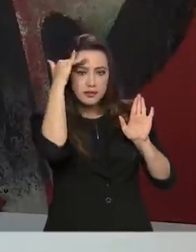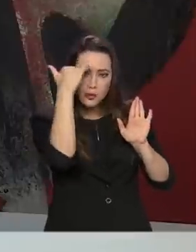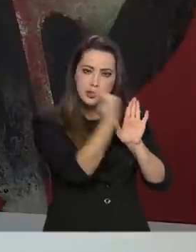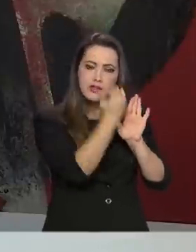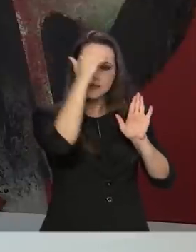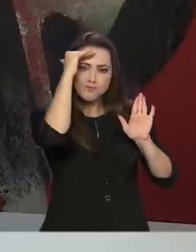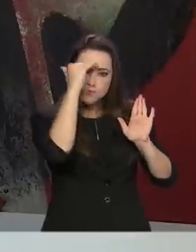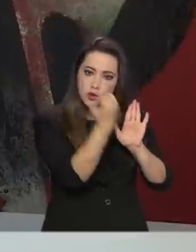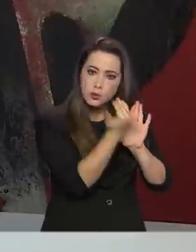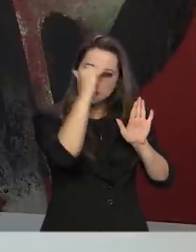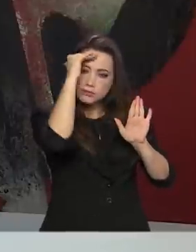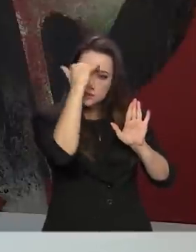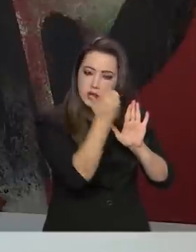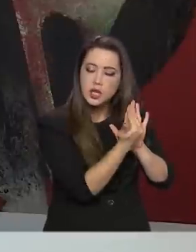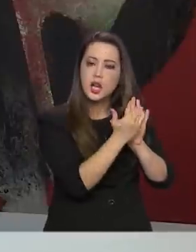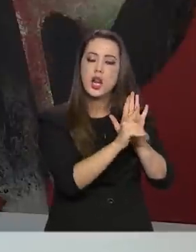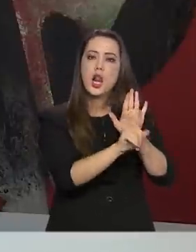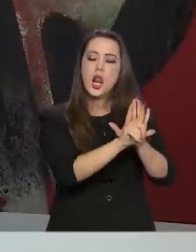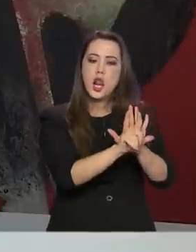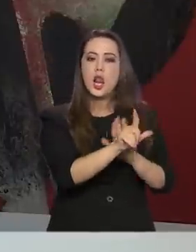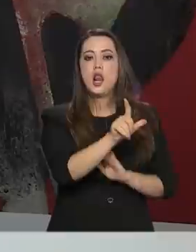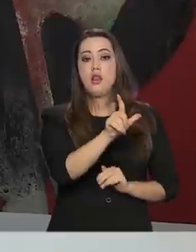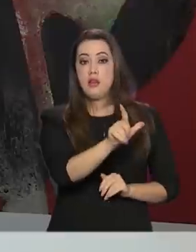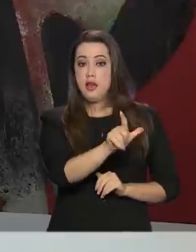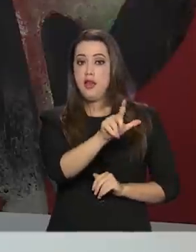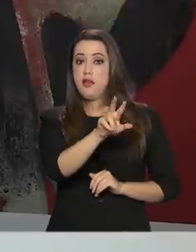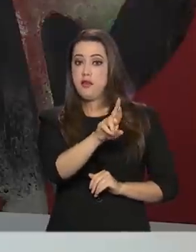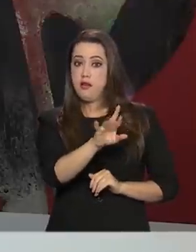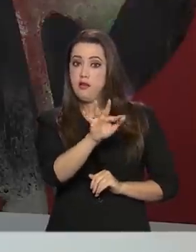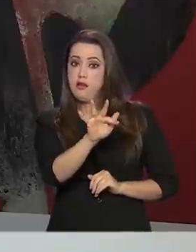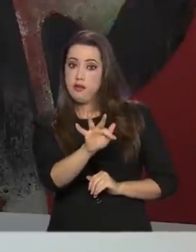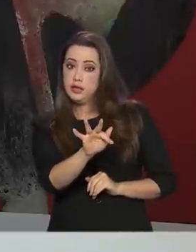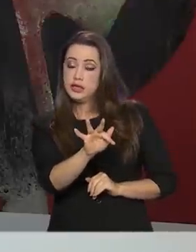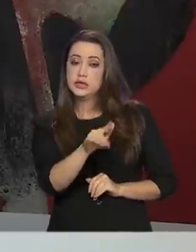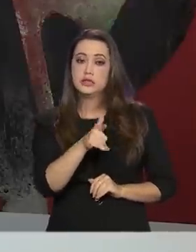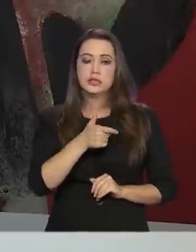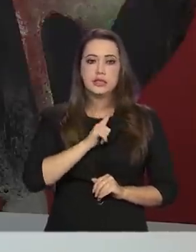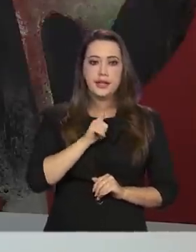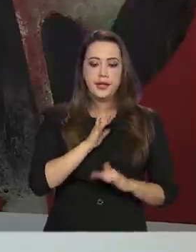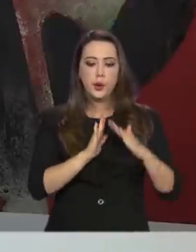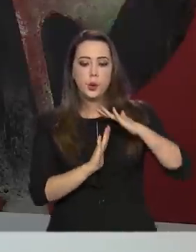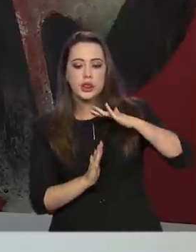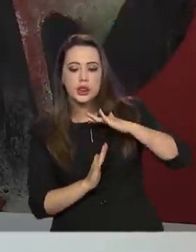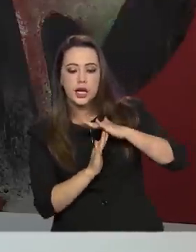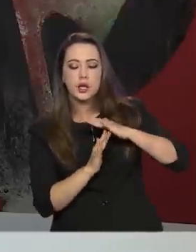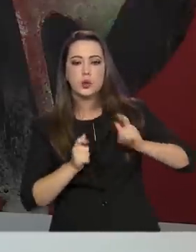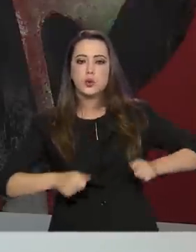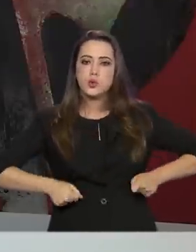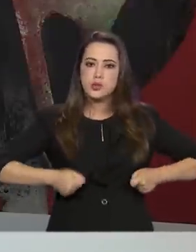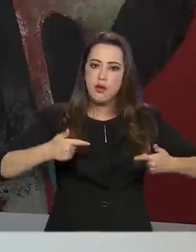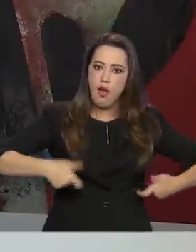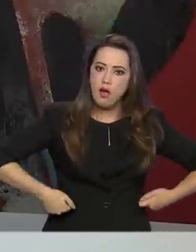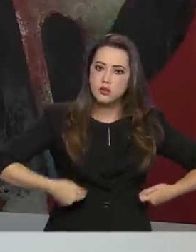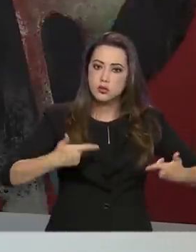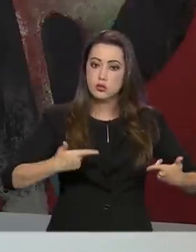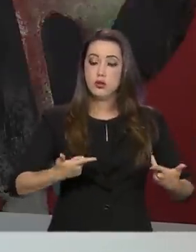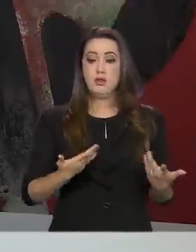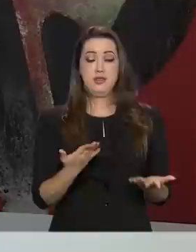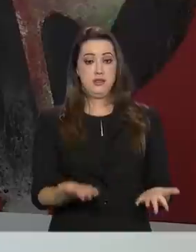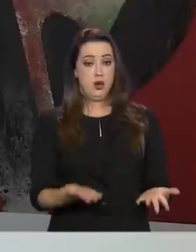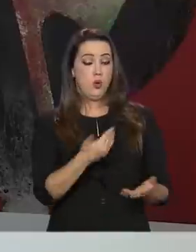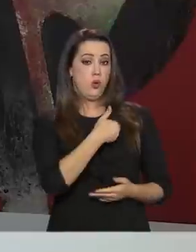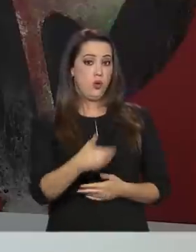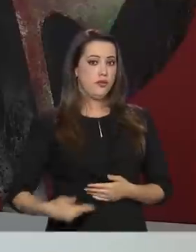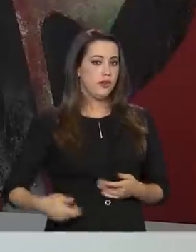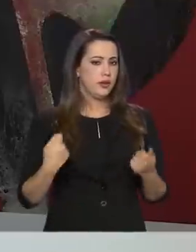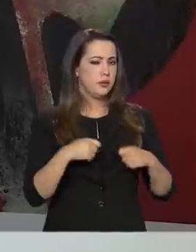leis fiscais, a lei de responsabilidade fiscal, você tem o teto do gasto. Então, o governo, ele teve que agir